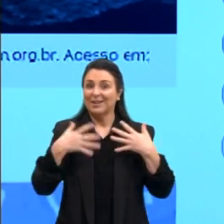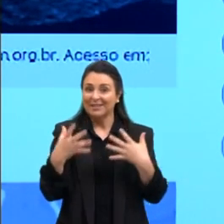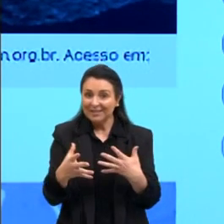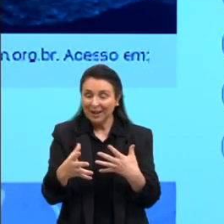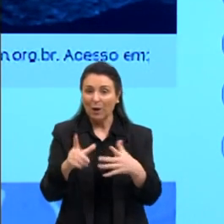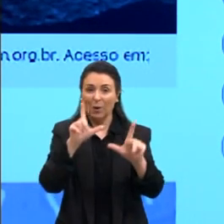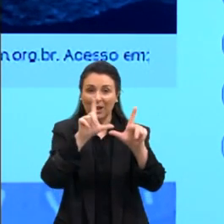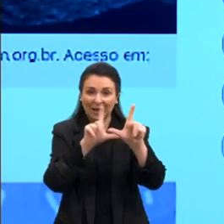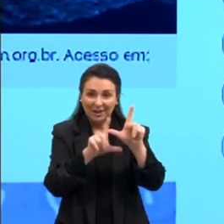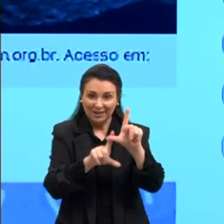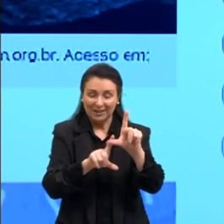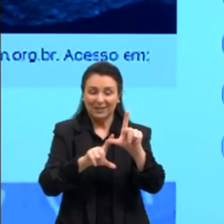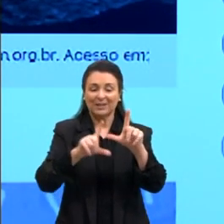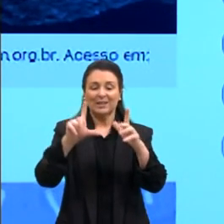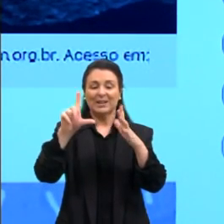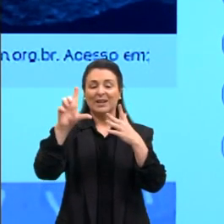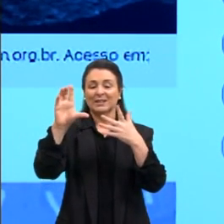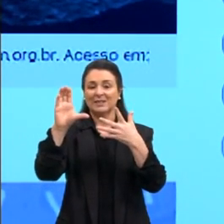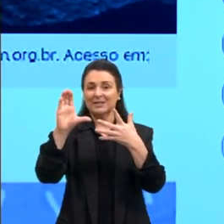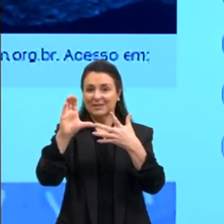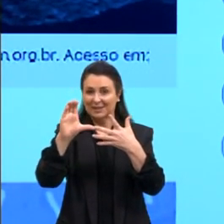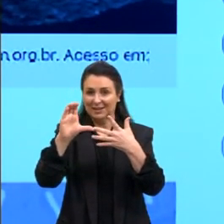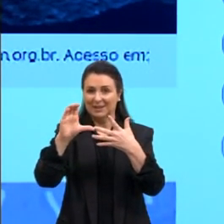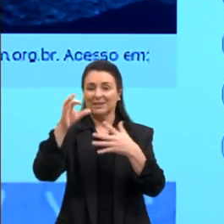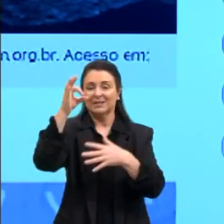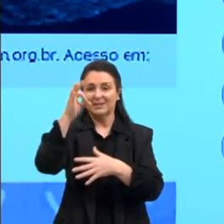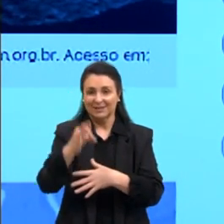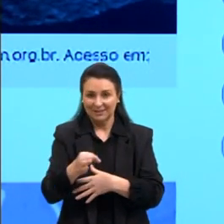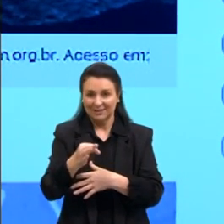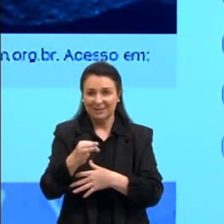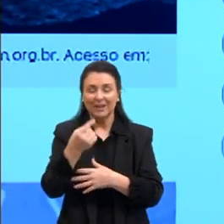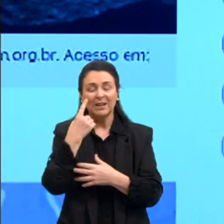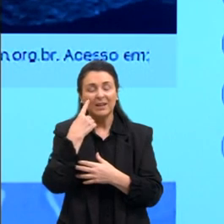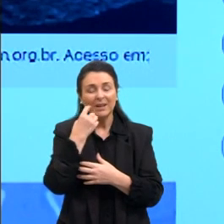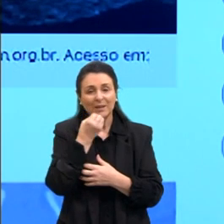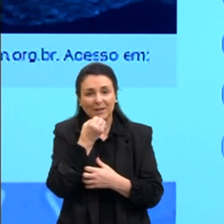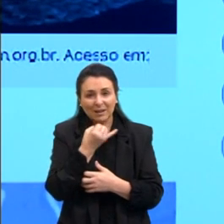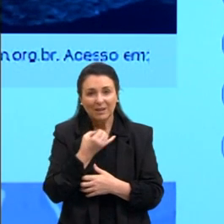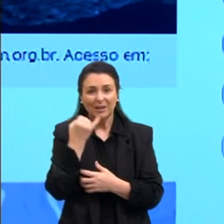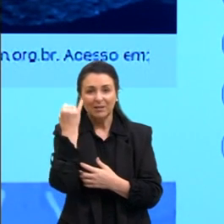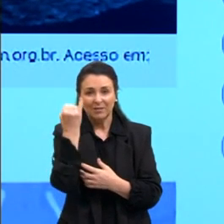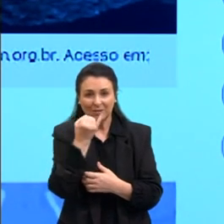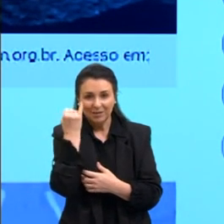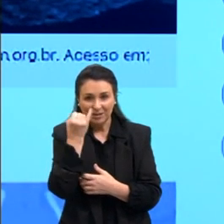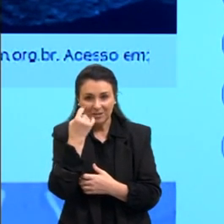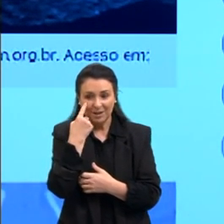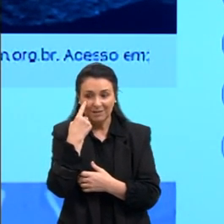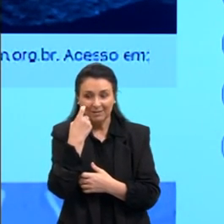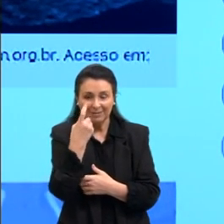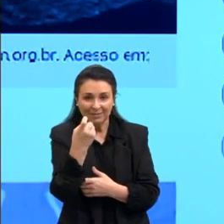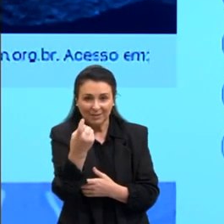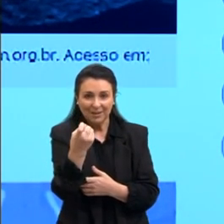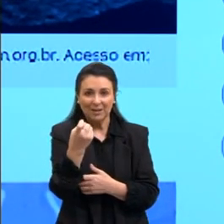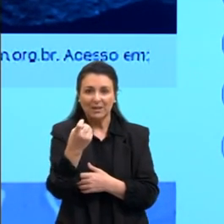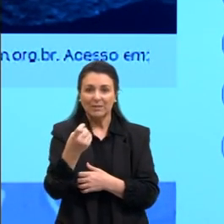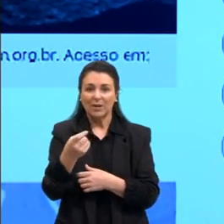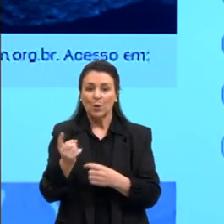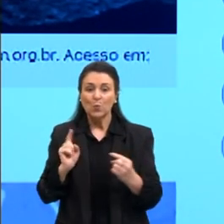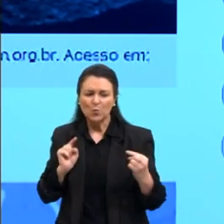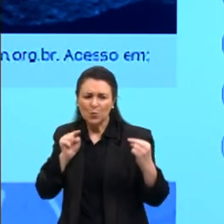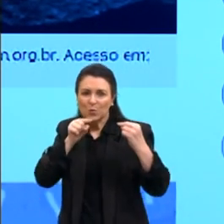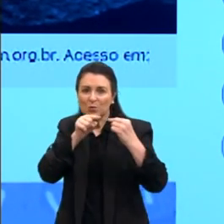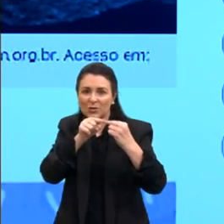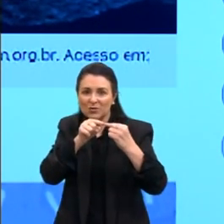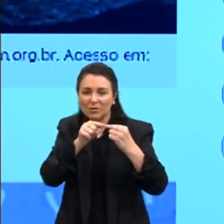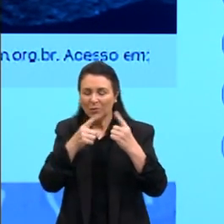C, e é bem importante a gente entender esse interesse, esse objetivo